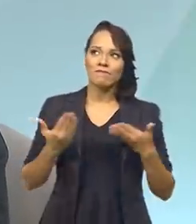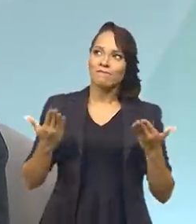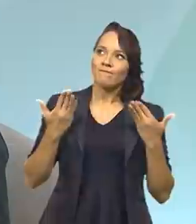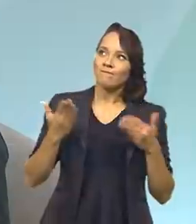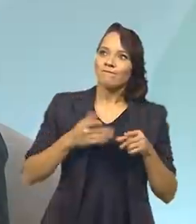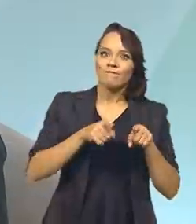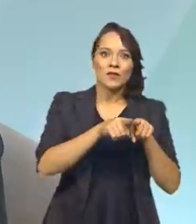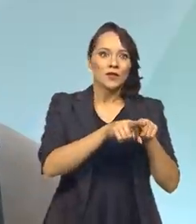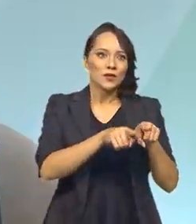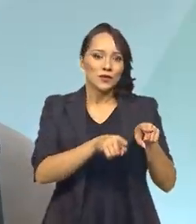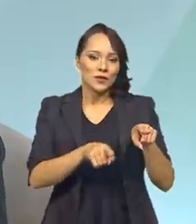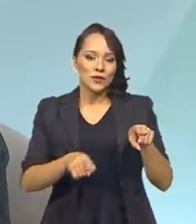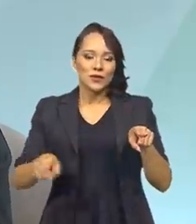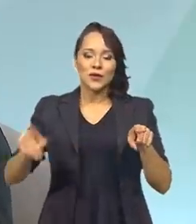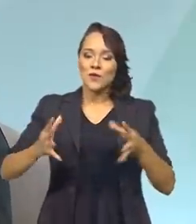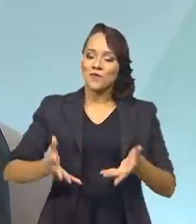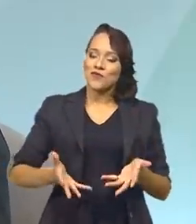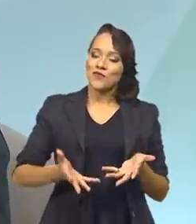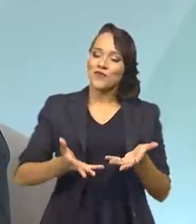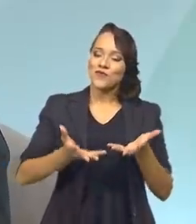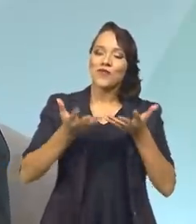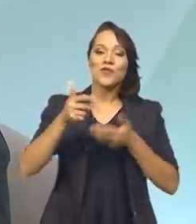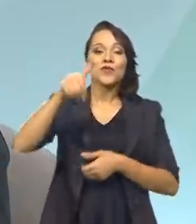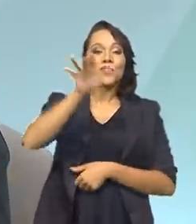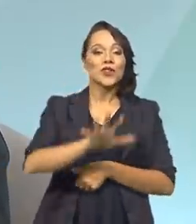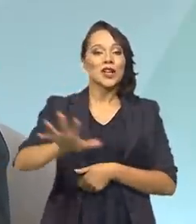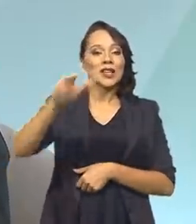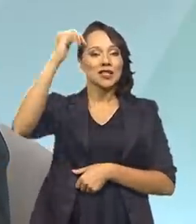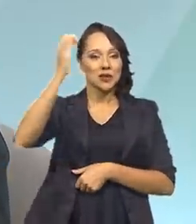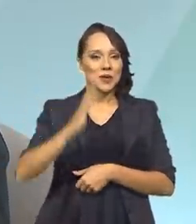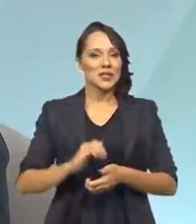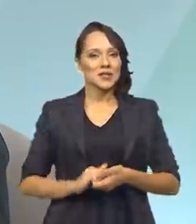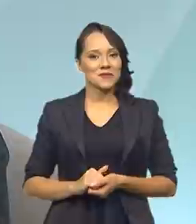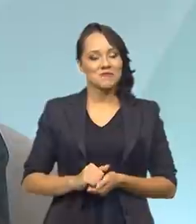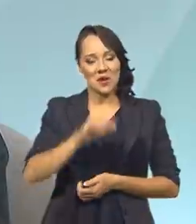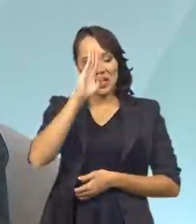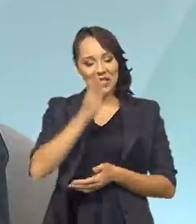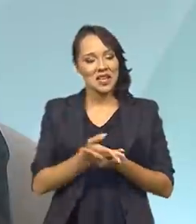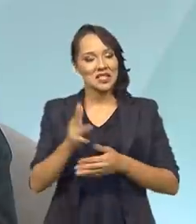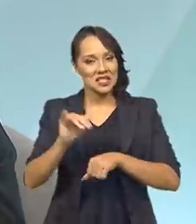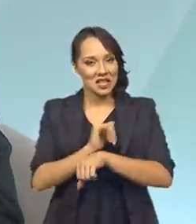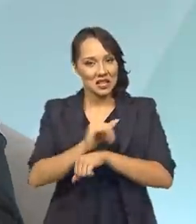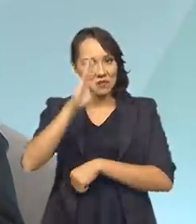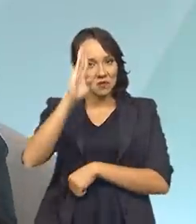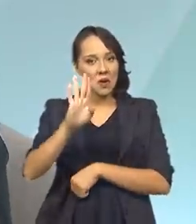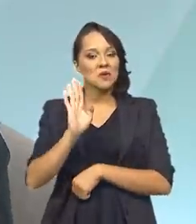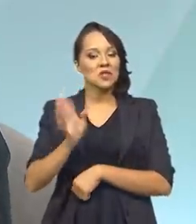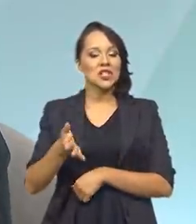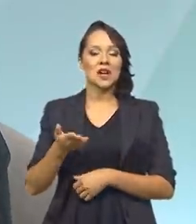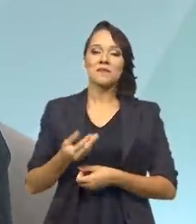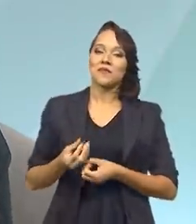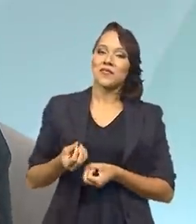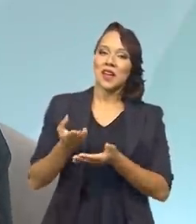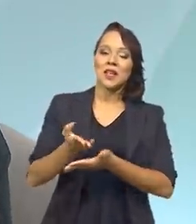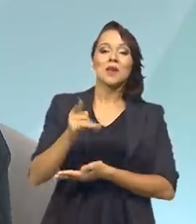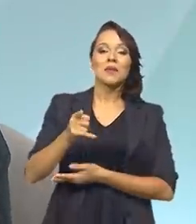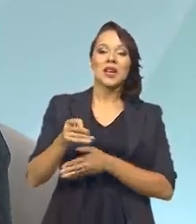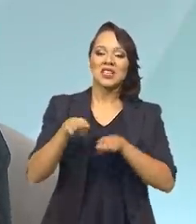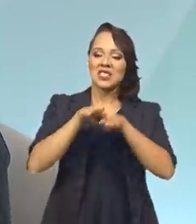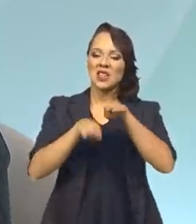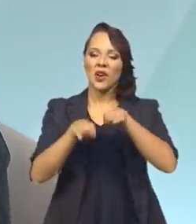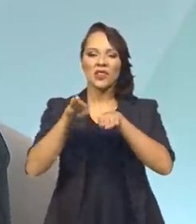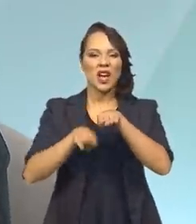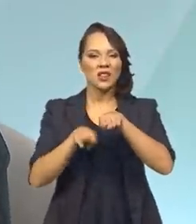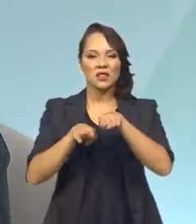um ciclo virtuoso no Nordeste brasileiro. Eu acredito que as ferramentas estão dadas para que a desigualdade